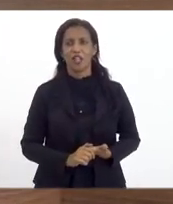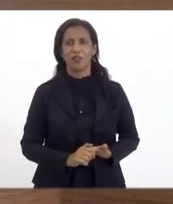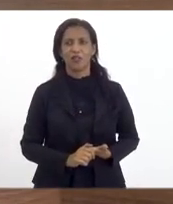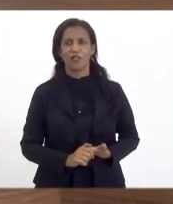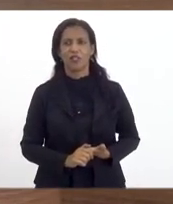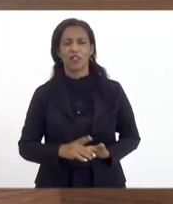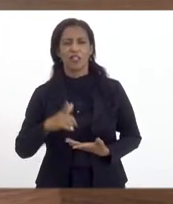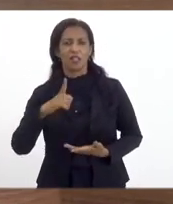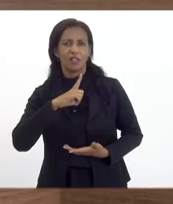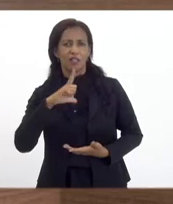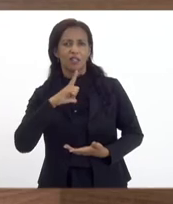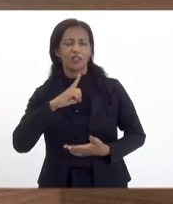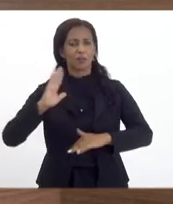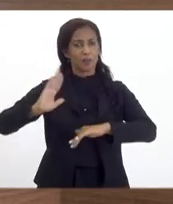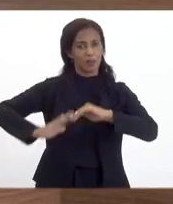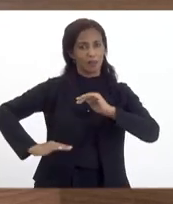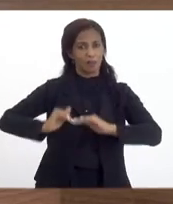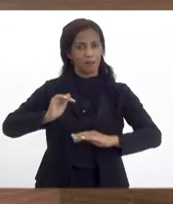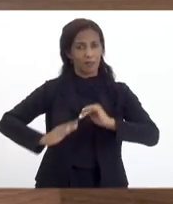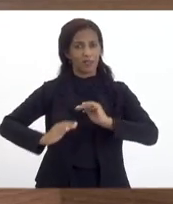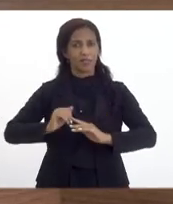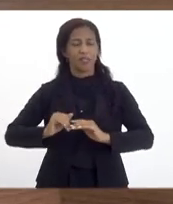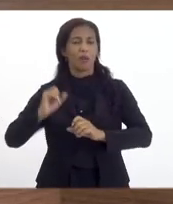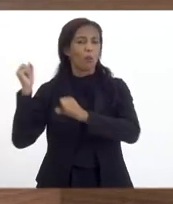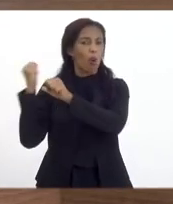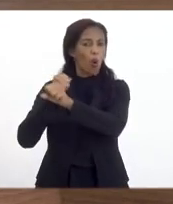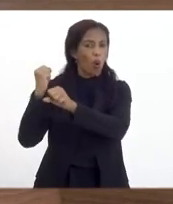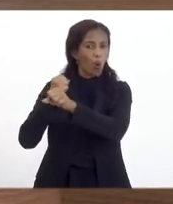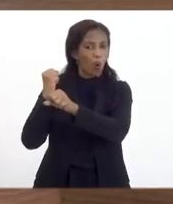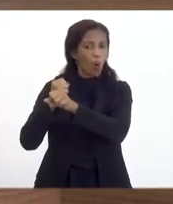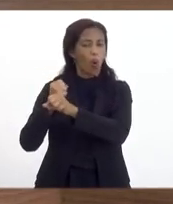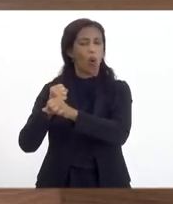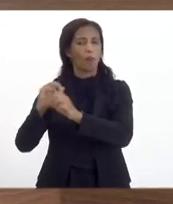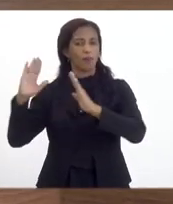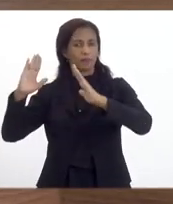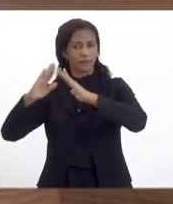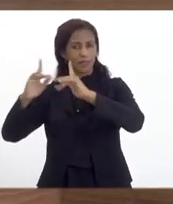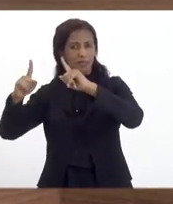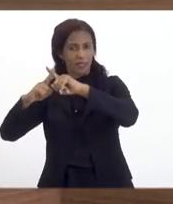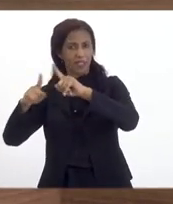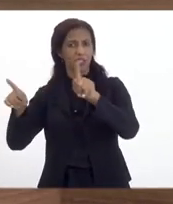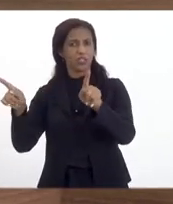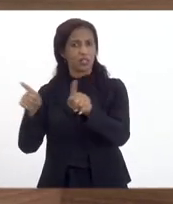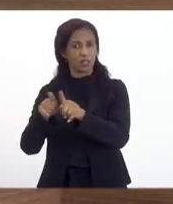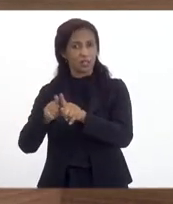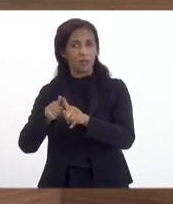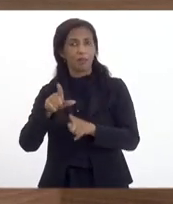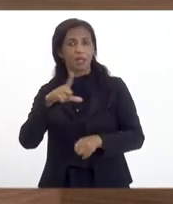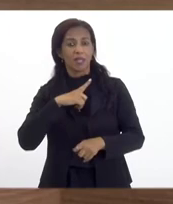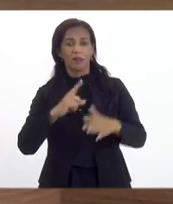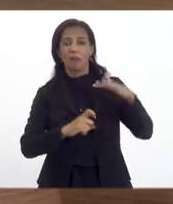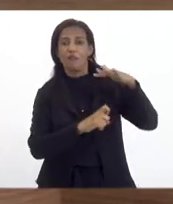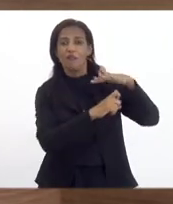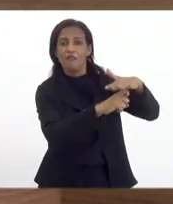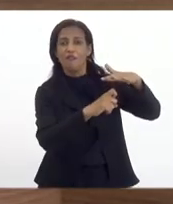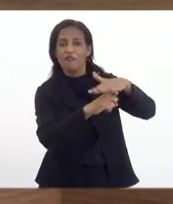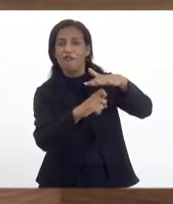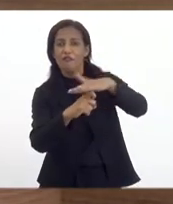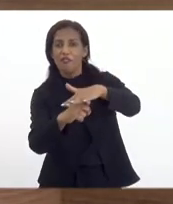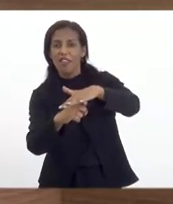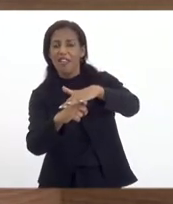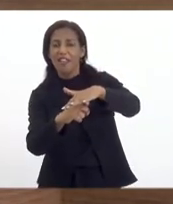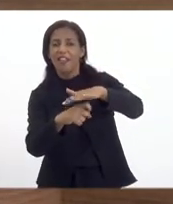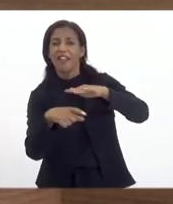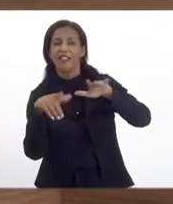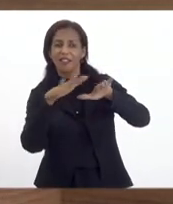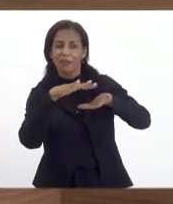apoiamos e patrocinamos a reforma da Igreja da Matriz e também criamos uma feira lá no estacionamento